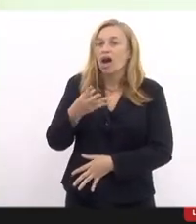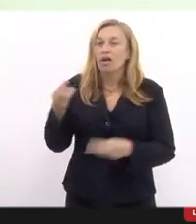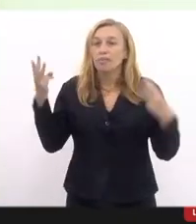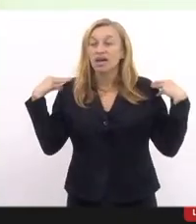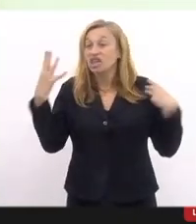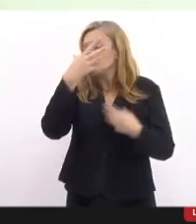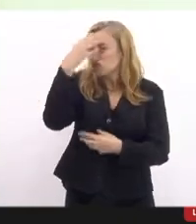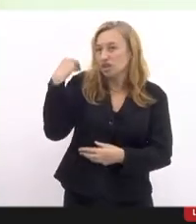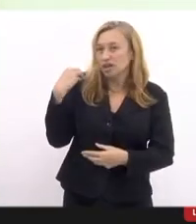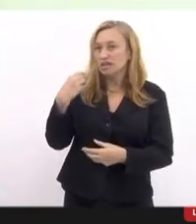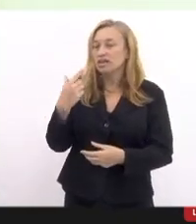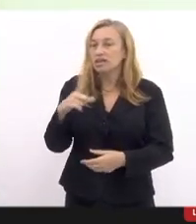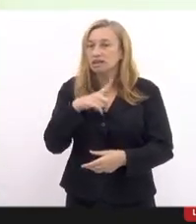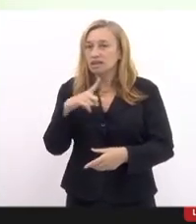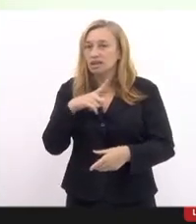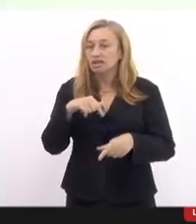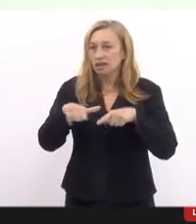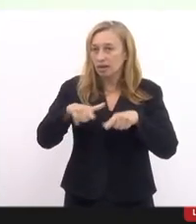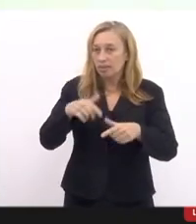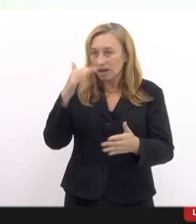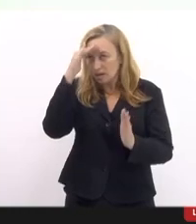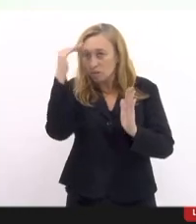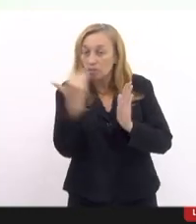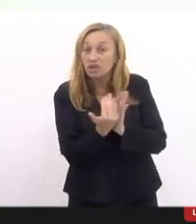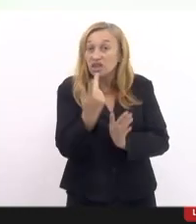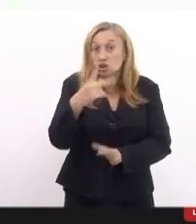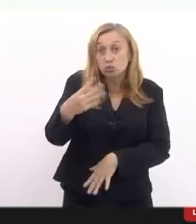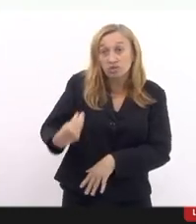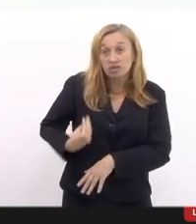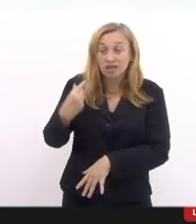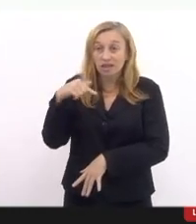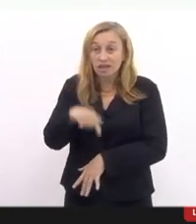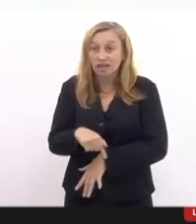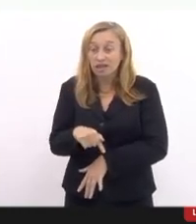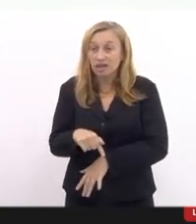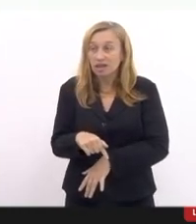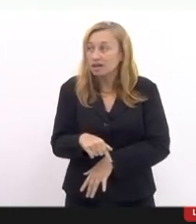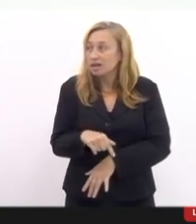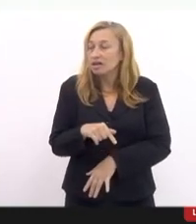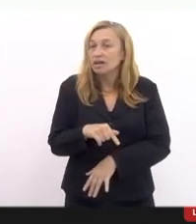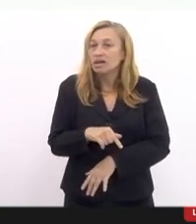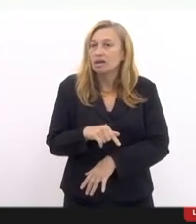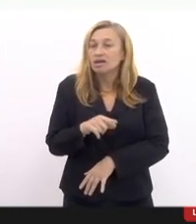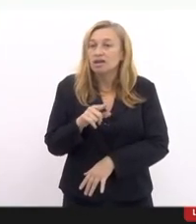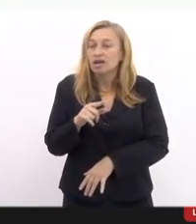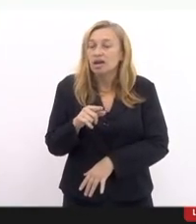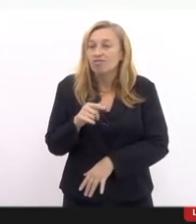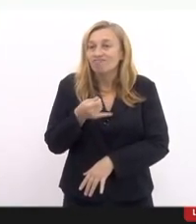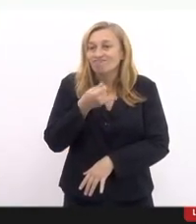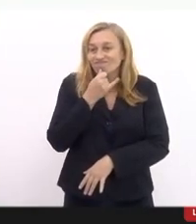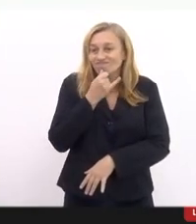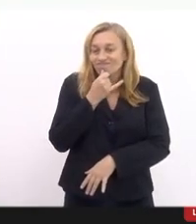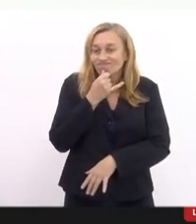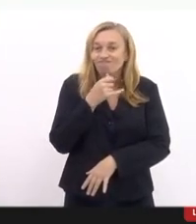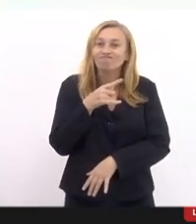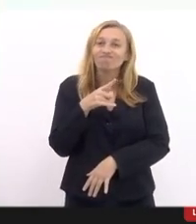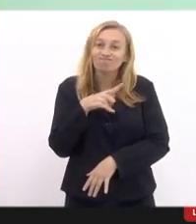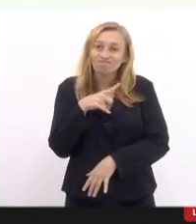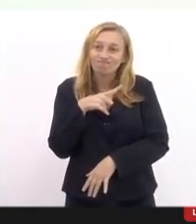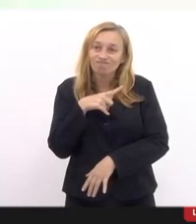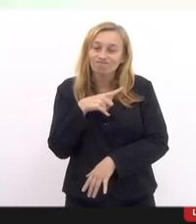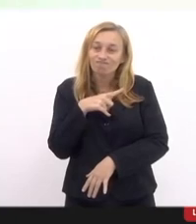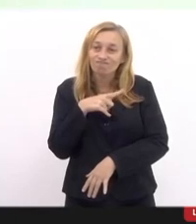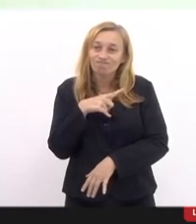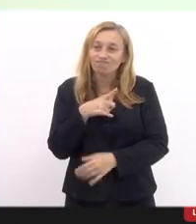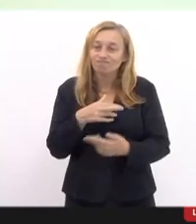cumprir. E a sua ausência aqui é muito chocante, porque tem deveres a cumprir.